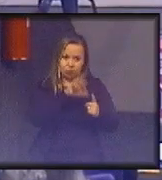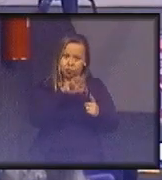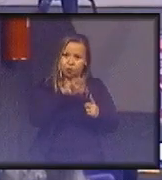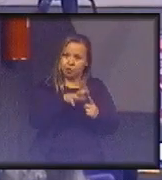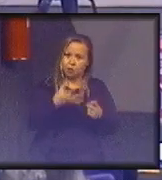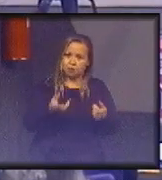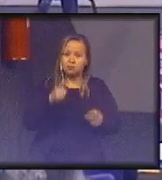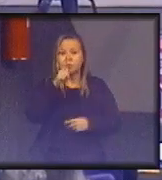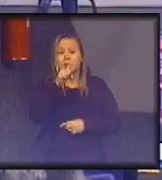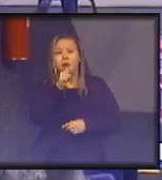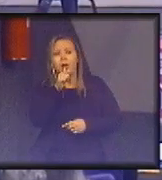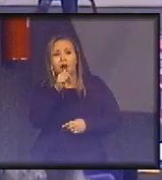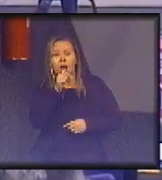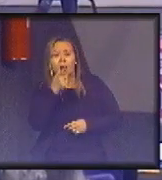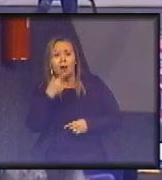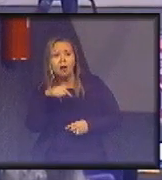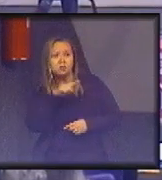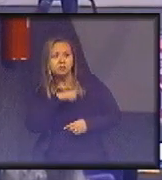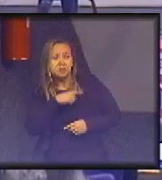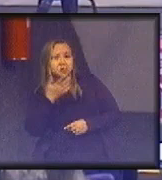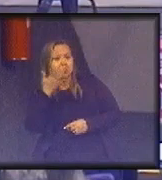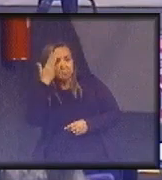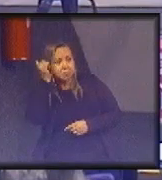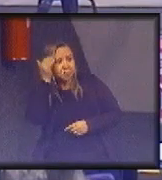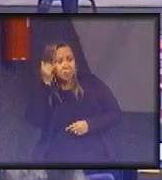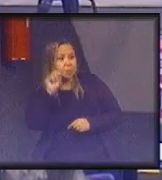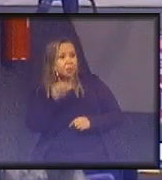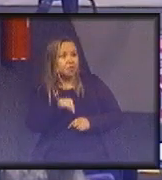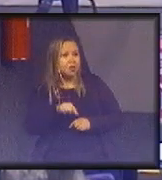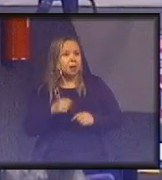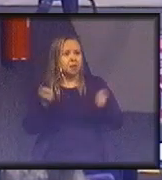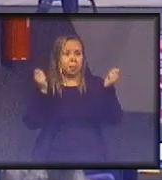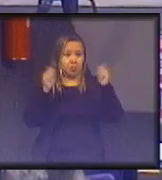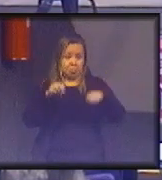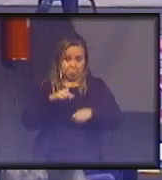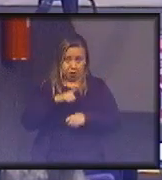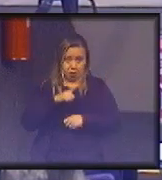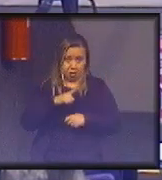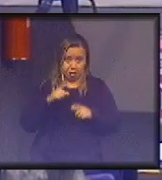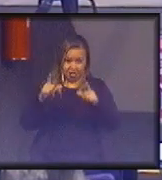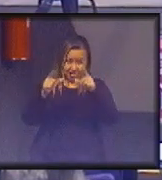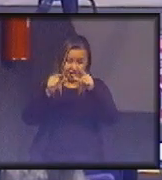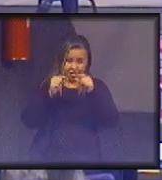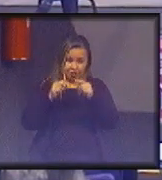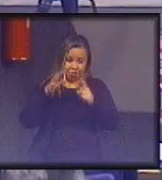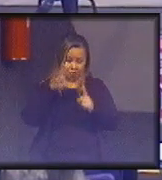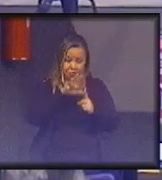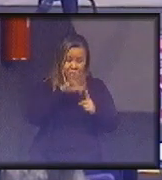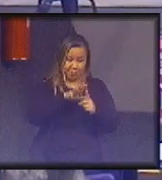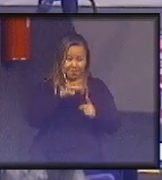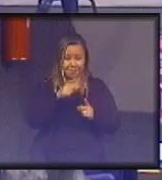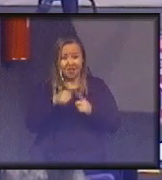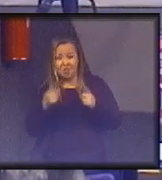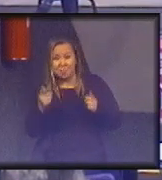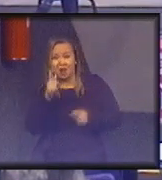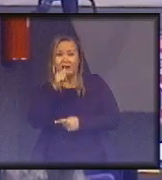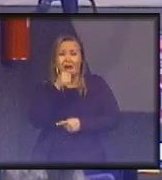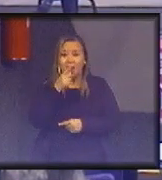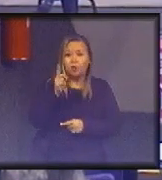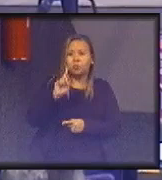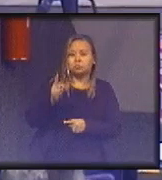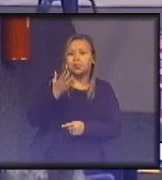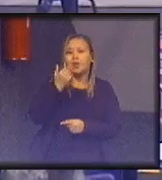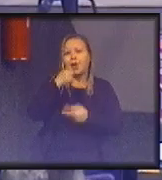Água, se a gente considerar assim, pelo potencial que ela tem de redução de impactos. Mas eu não olharia a água em si, olharia para